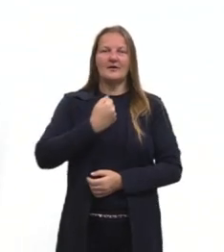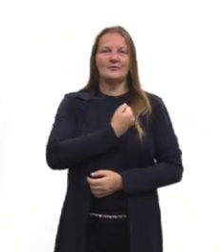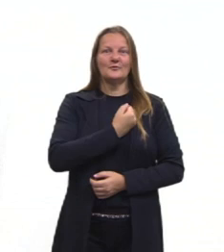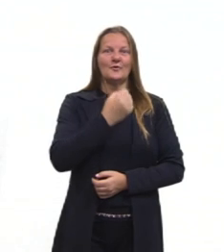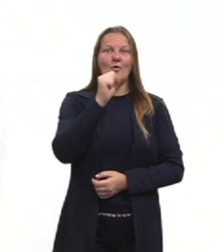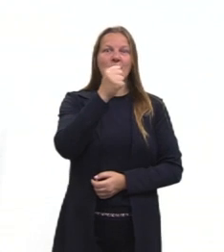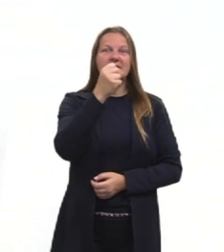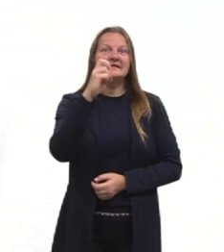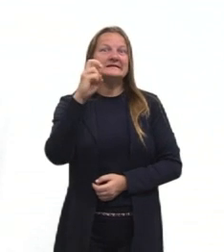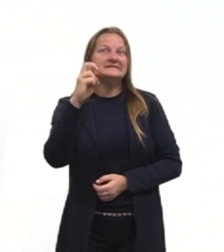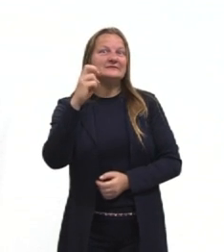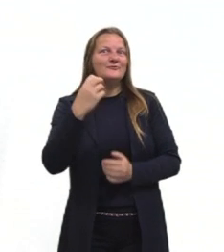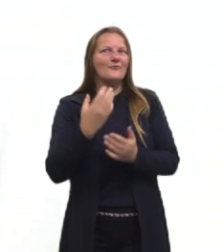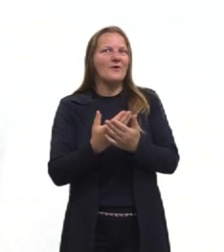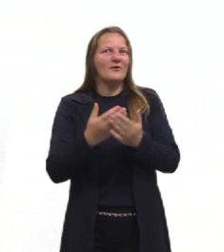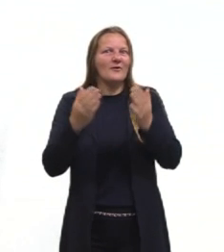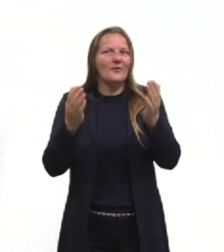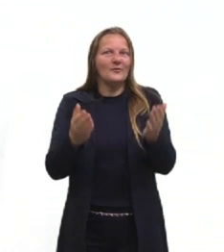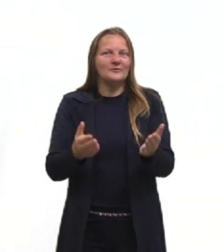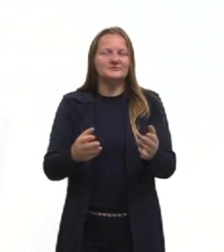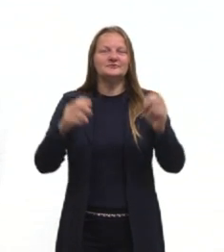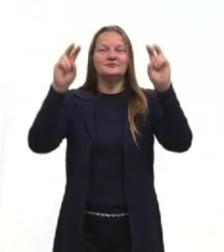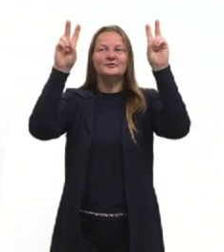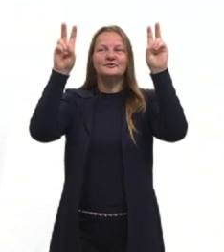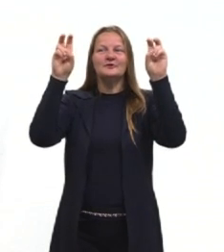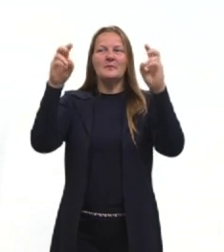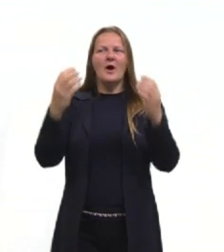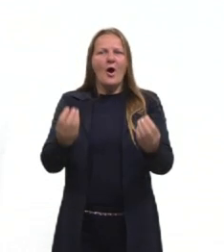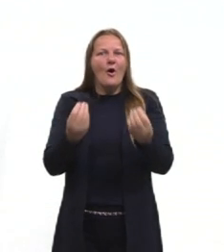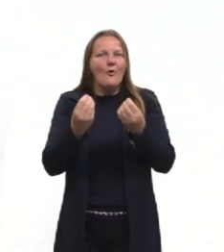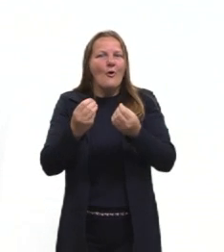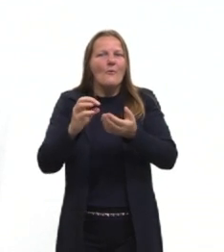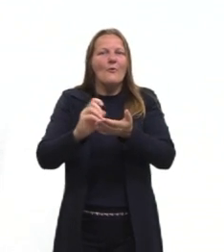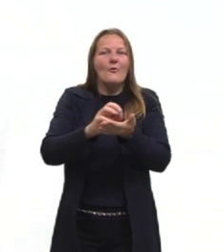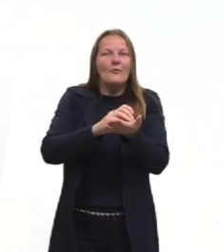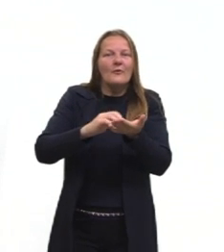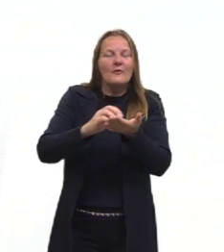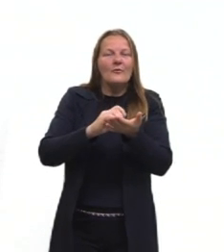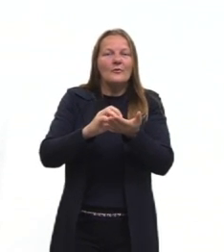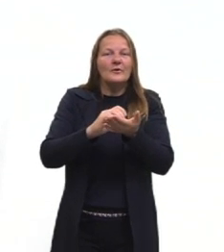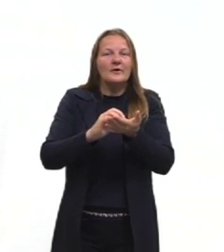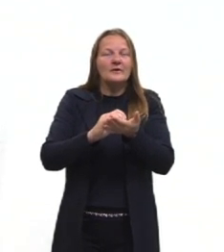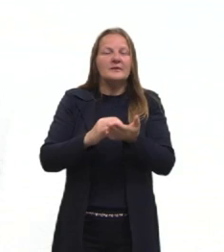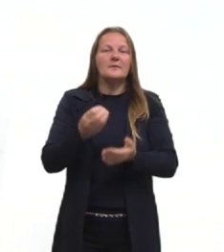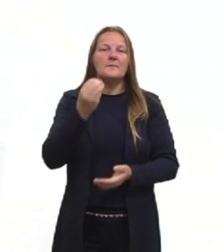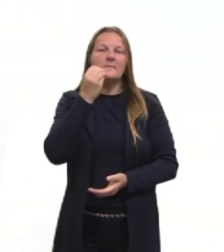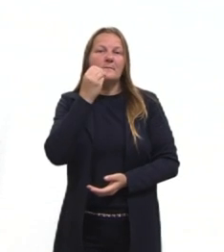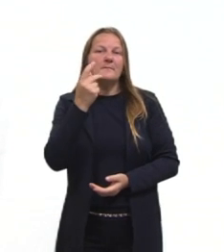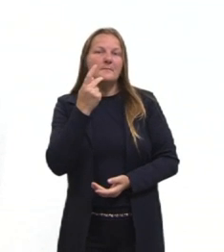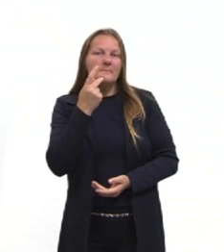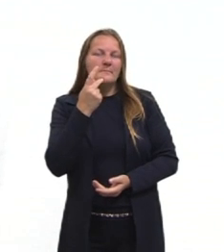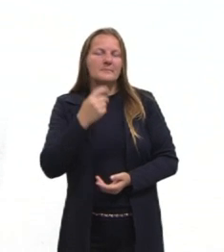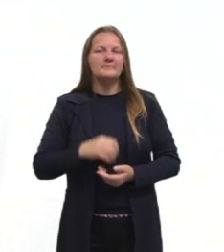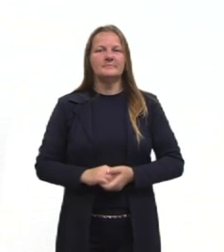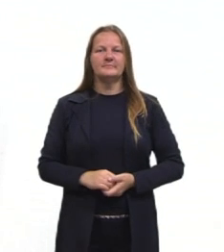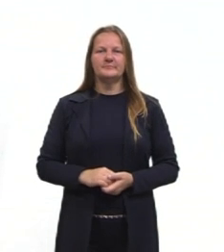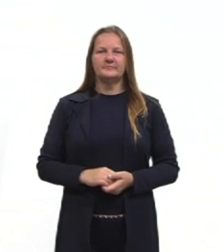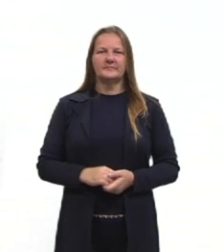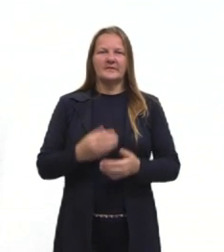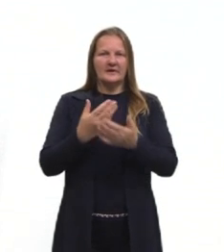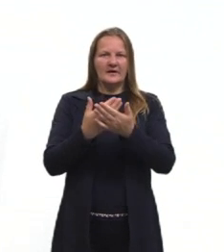85. Como calcular probabilidade. Na aula anterior, então,